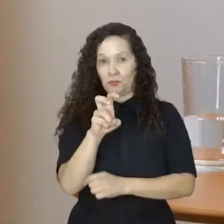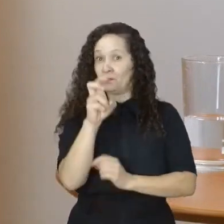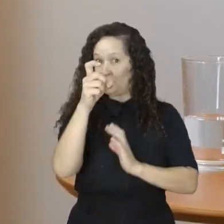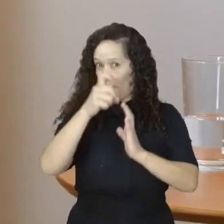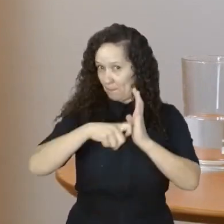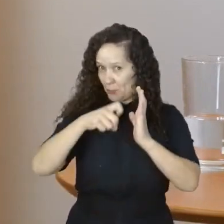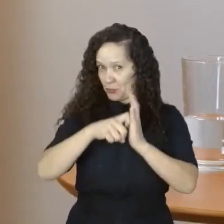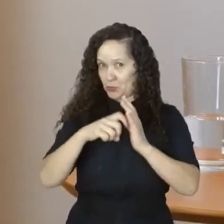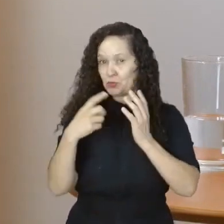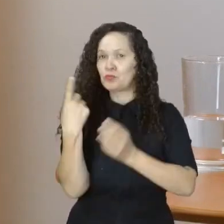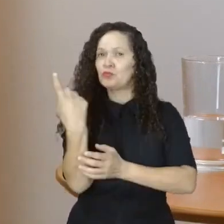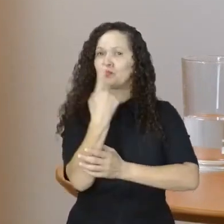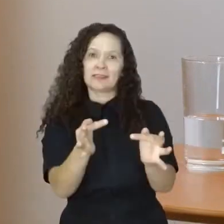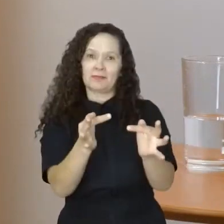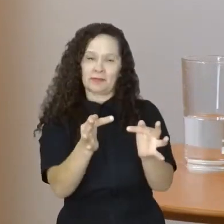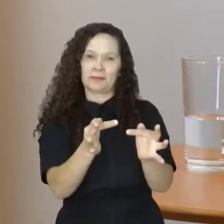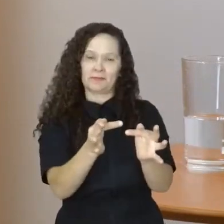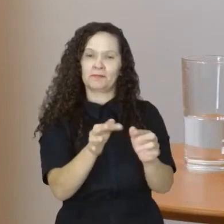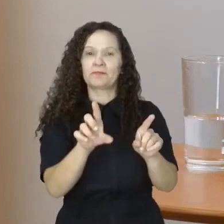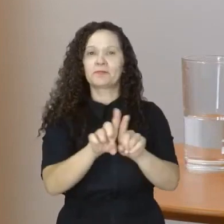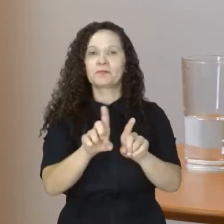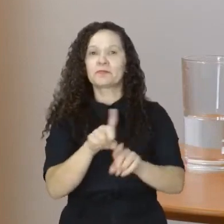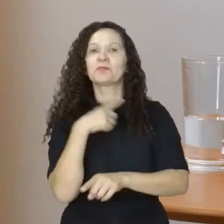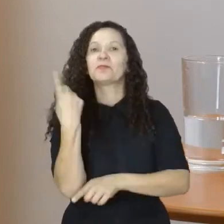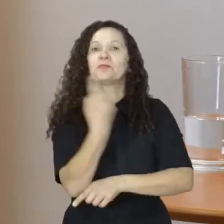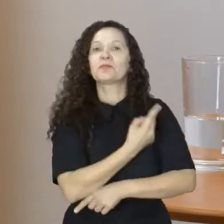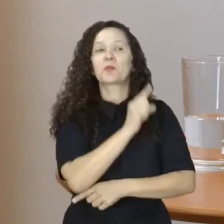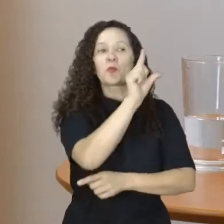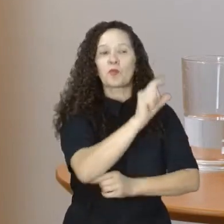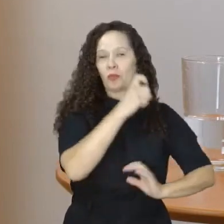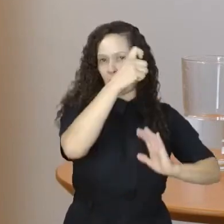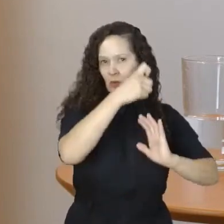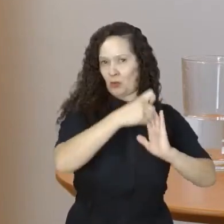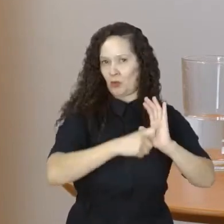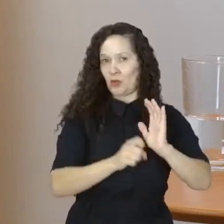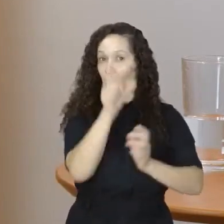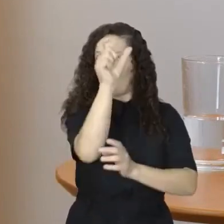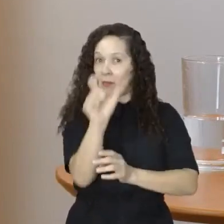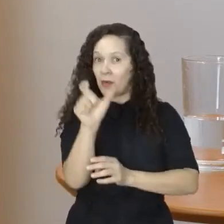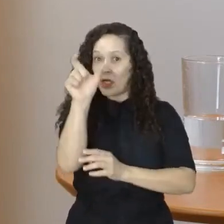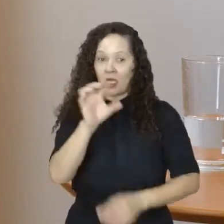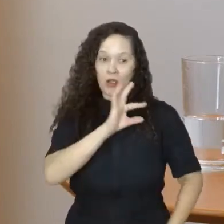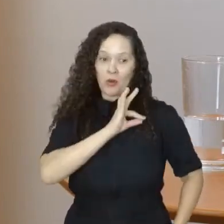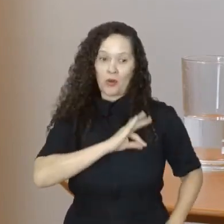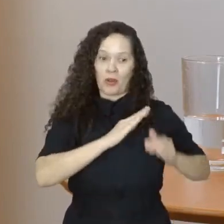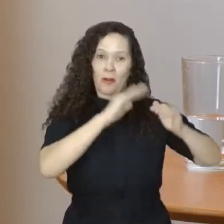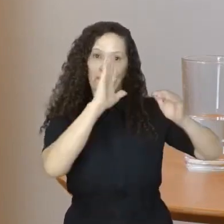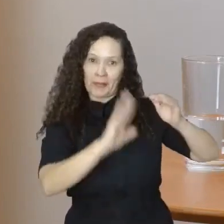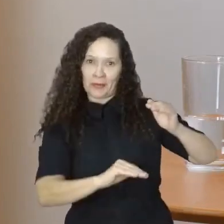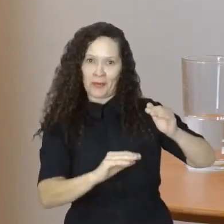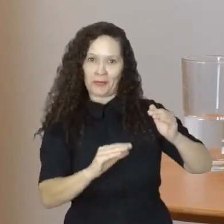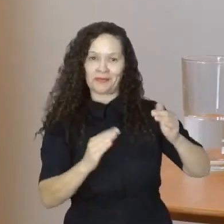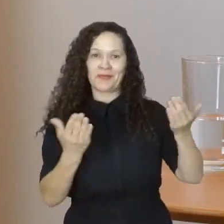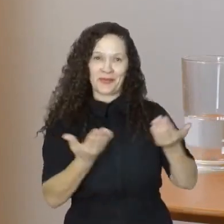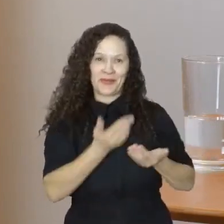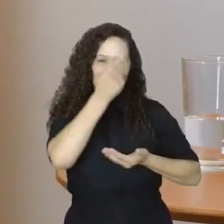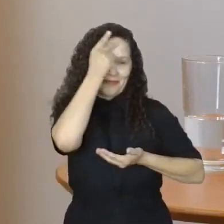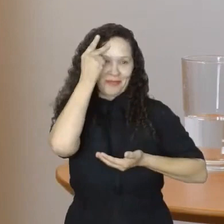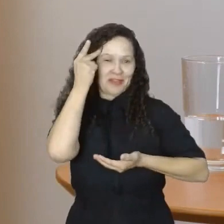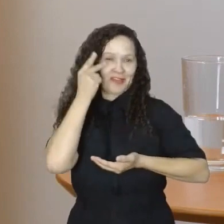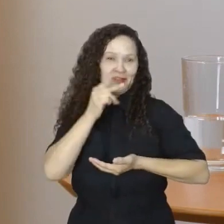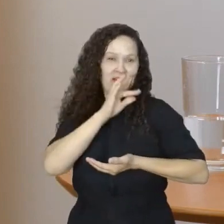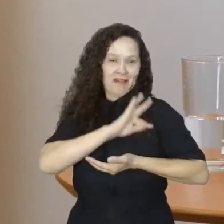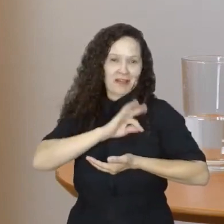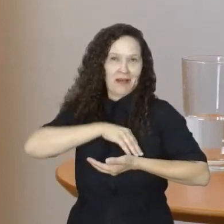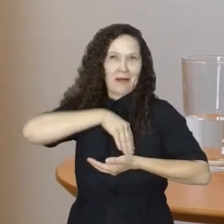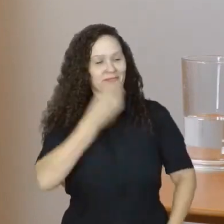e nós vamos unificar e criar um único imposto. Também será menos imposto para as pessoas que ganham menos. Porque o Brasil hoje, quem ganha mais, paga menos.